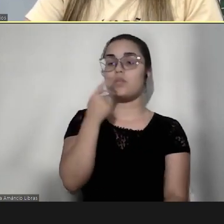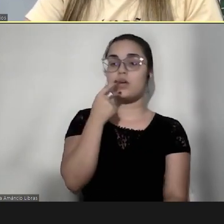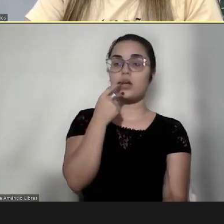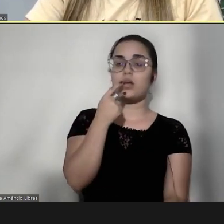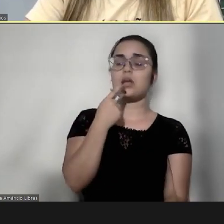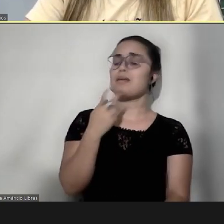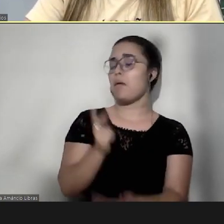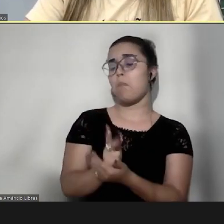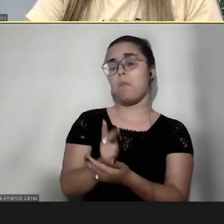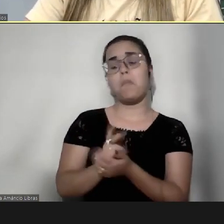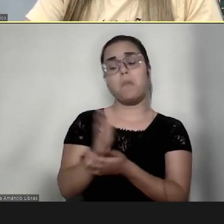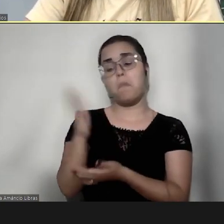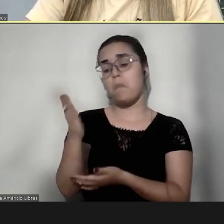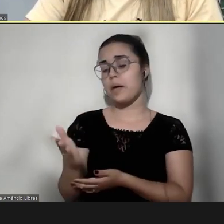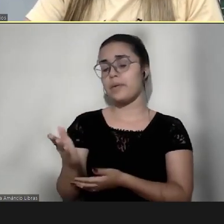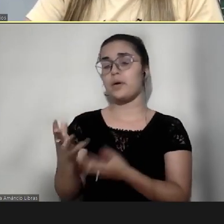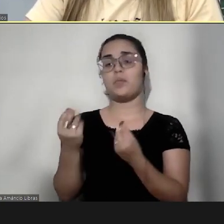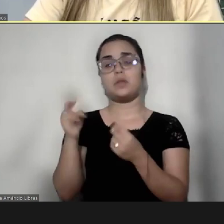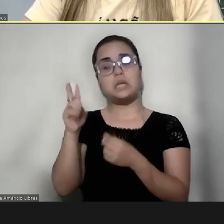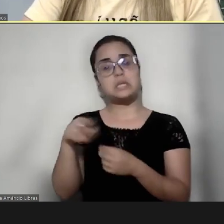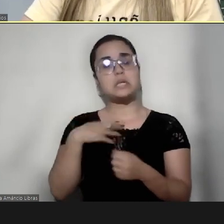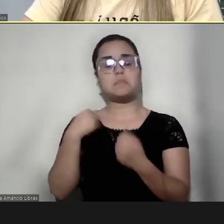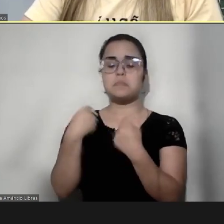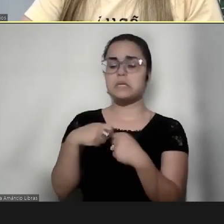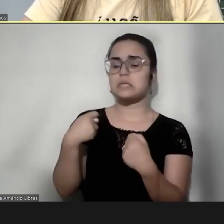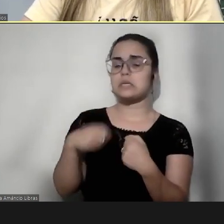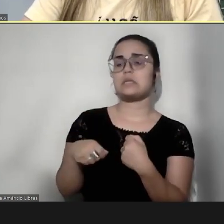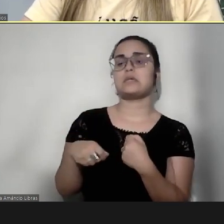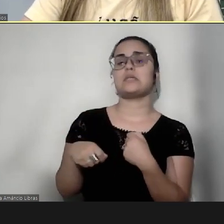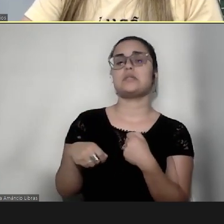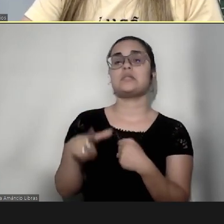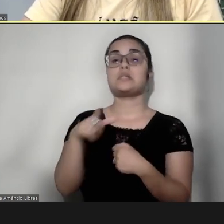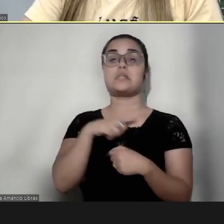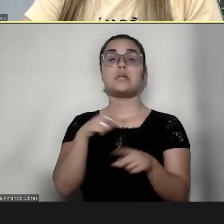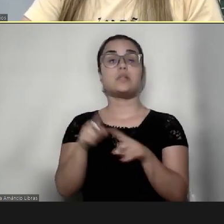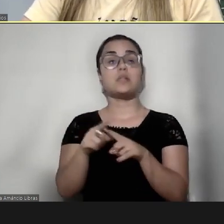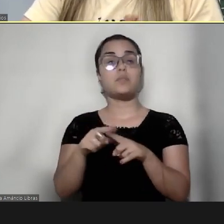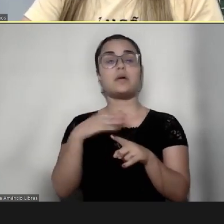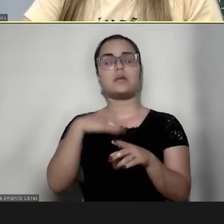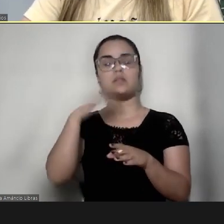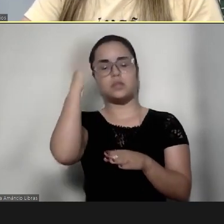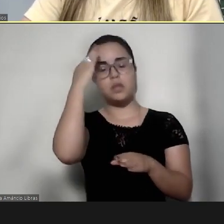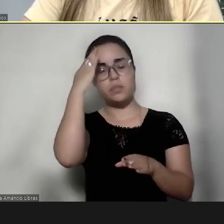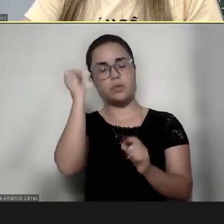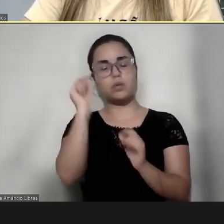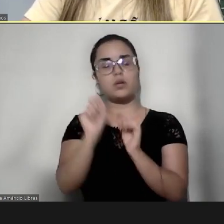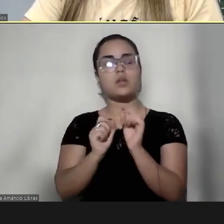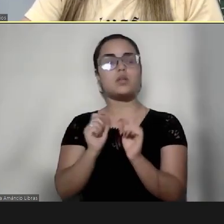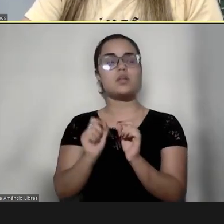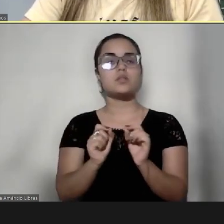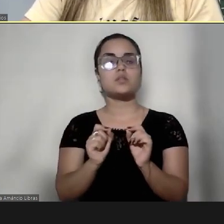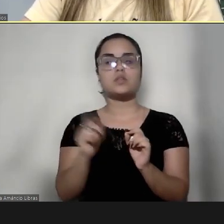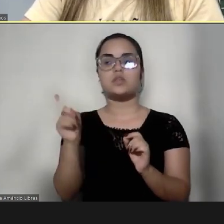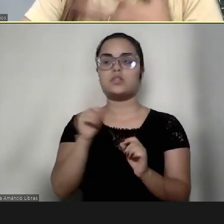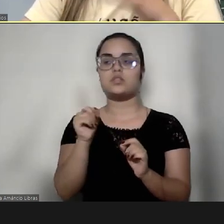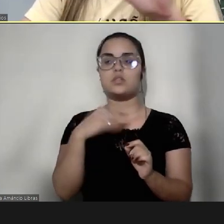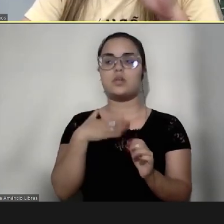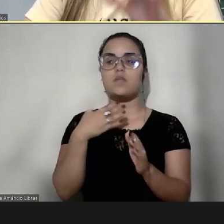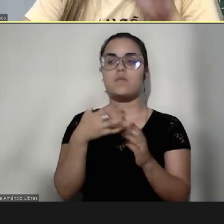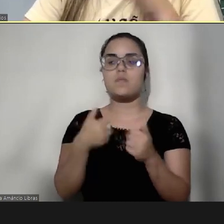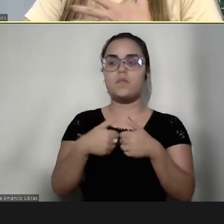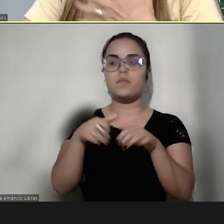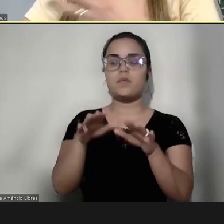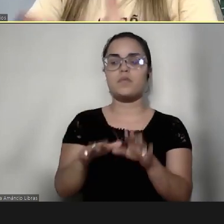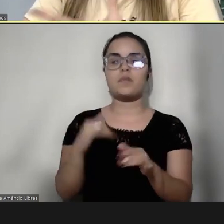mesmo, muitas vezes a gente precisa ter também essa sabedoria de não ficar, não